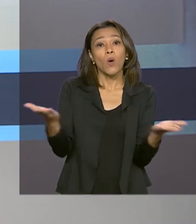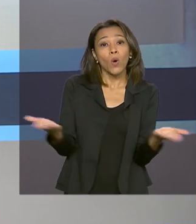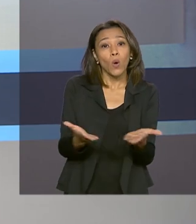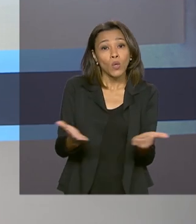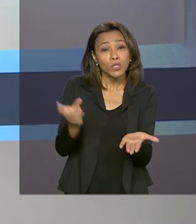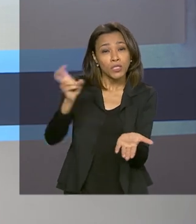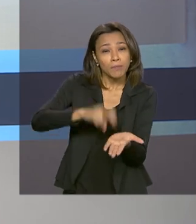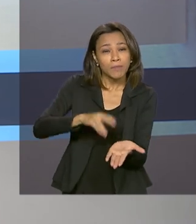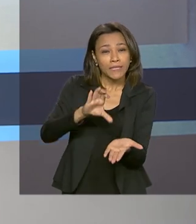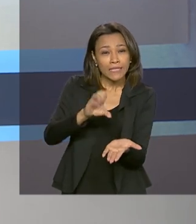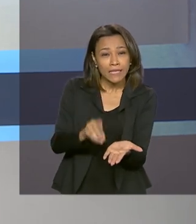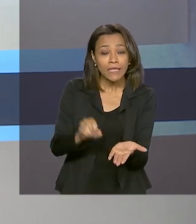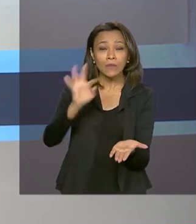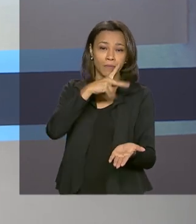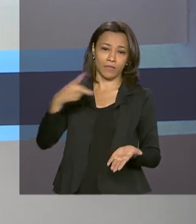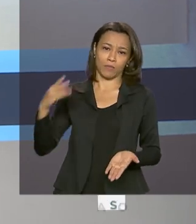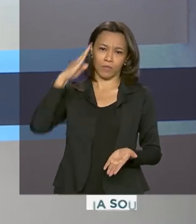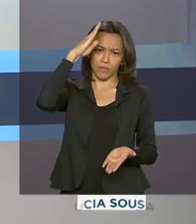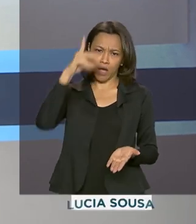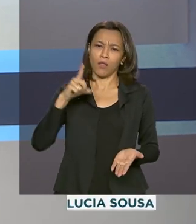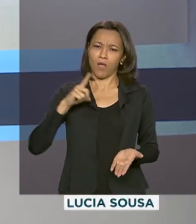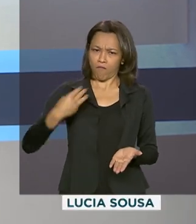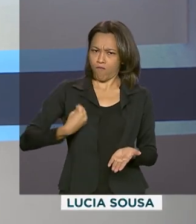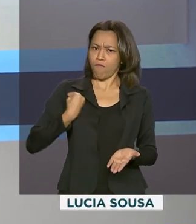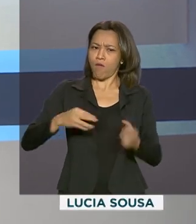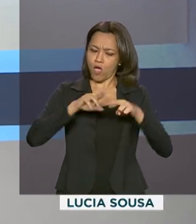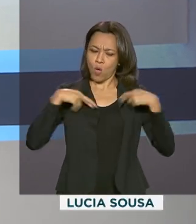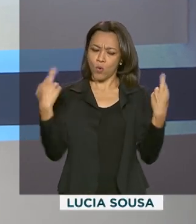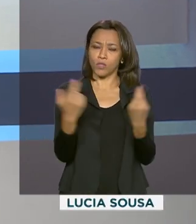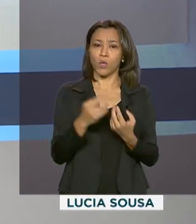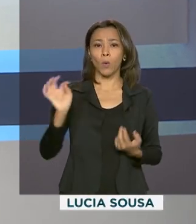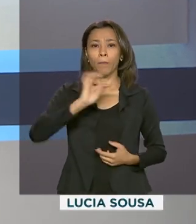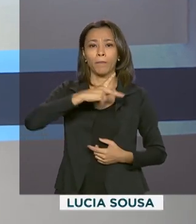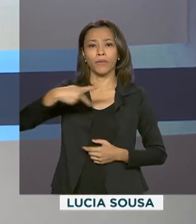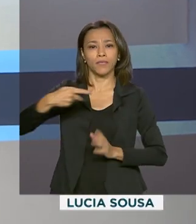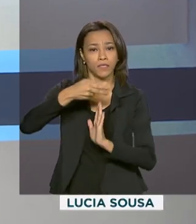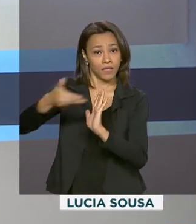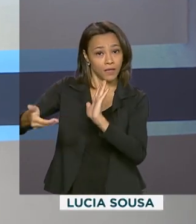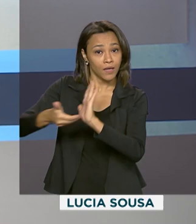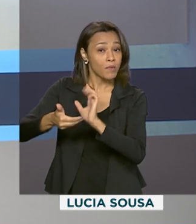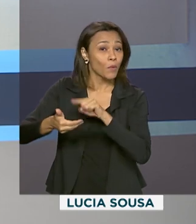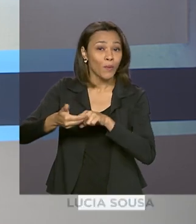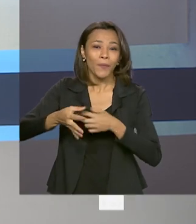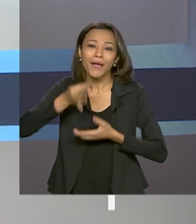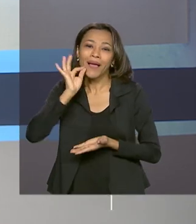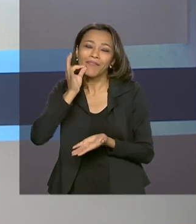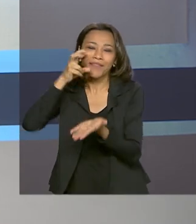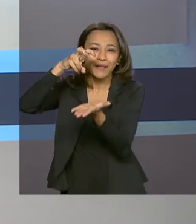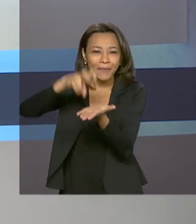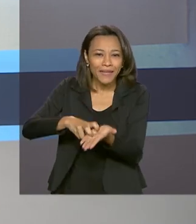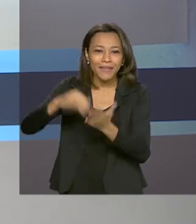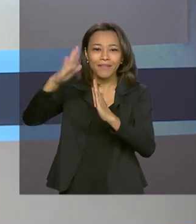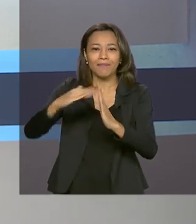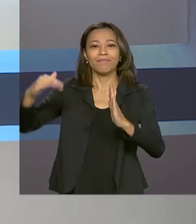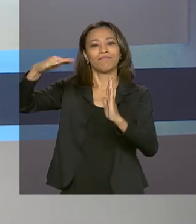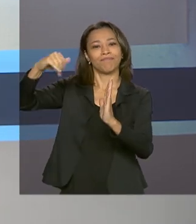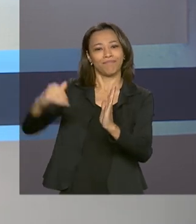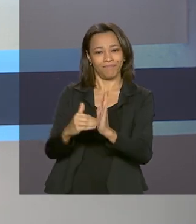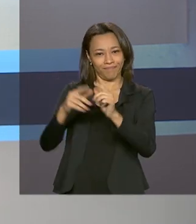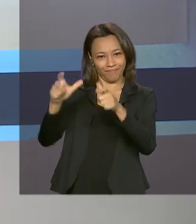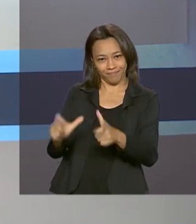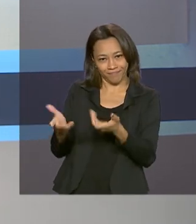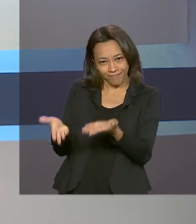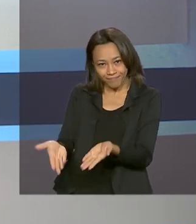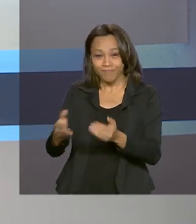cedo, o presidente Jair Bolsonaro se reuniu com o presidente da Câmara, Rodrigo Maia, para um café da manhã no Palácio da Alvorada. Daqui a